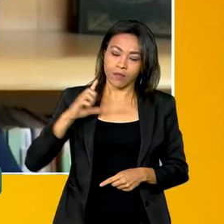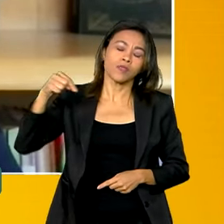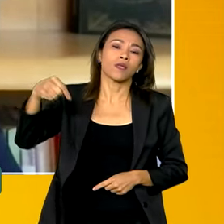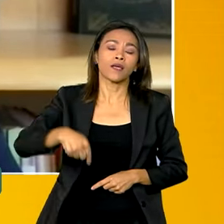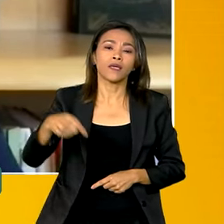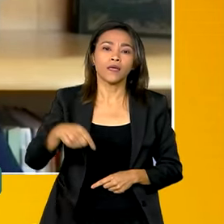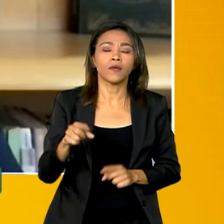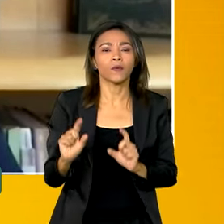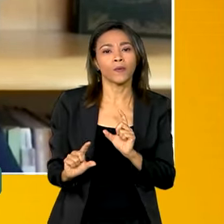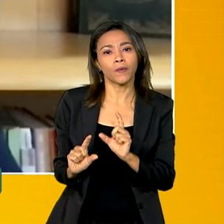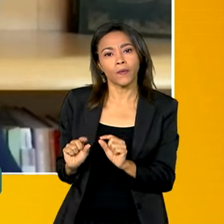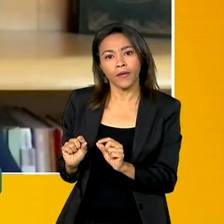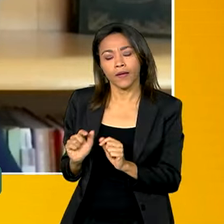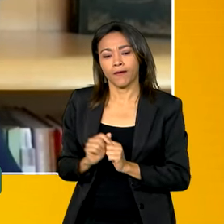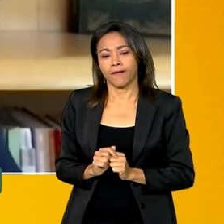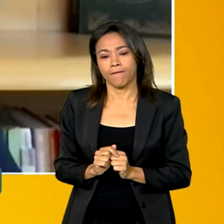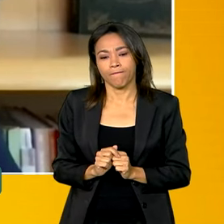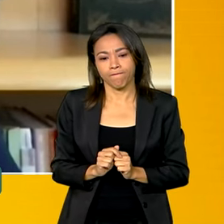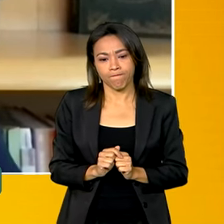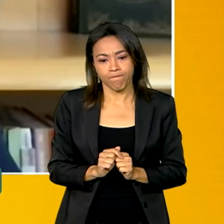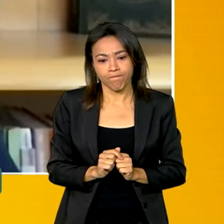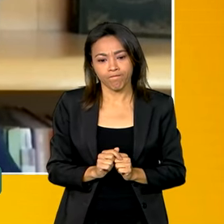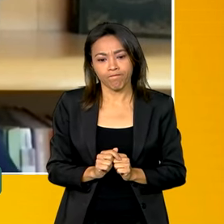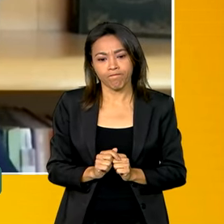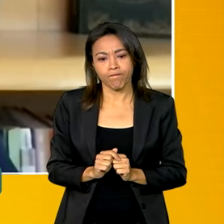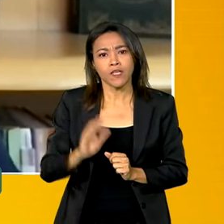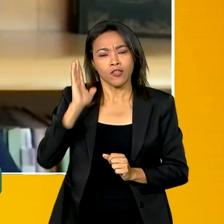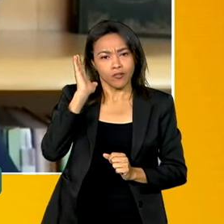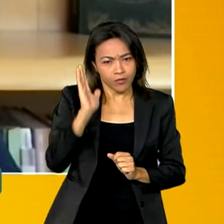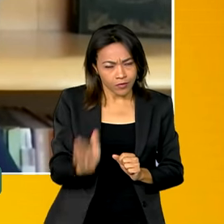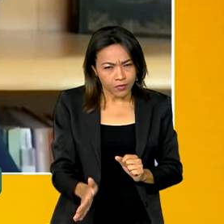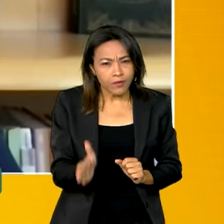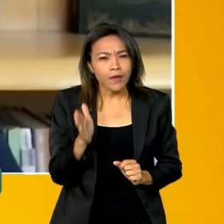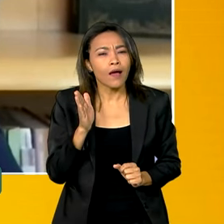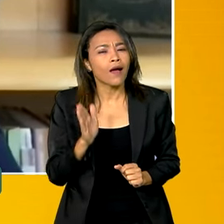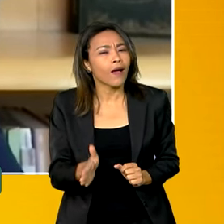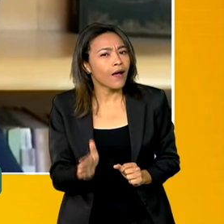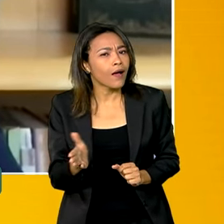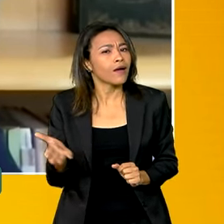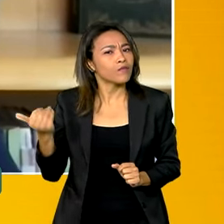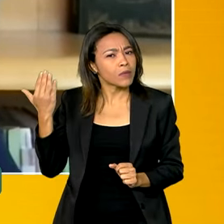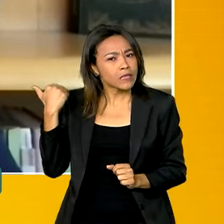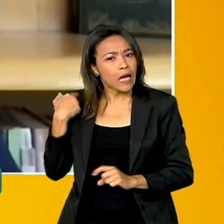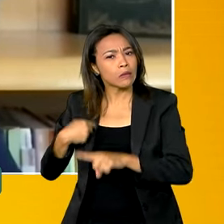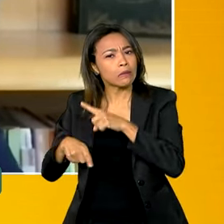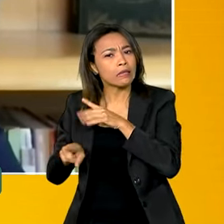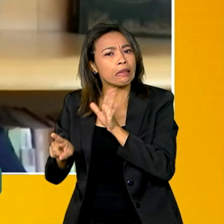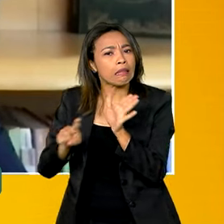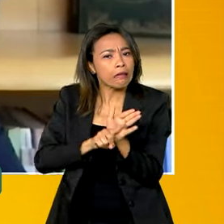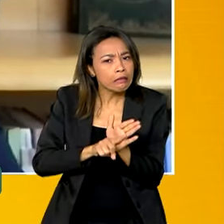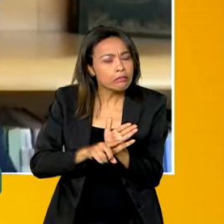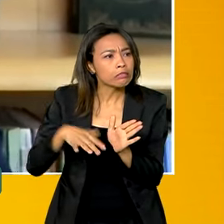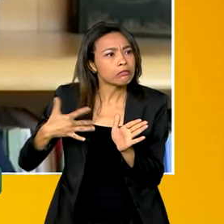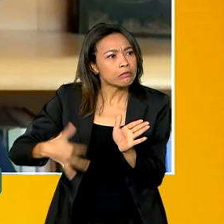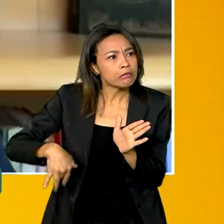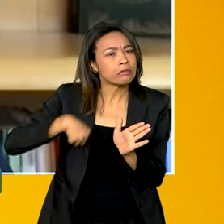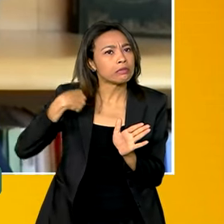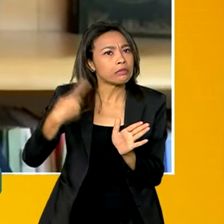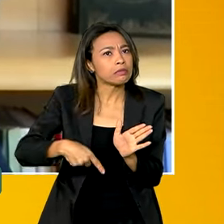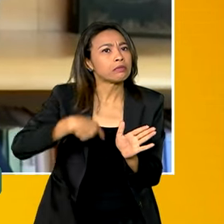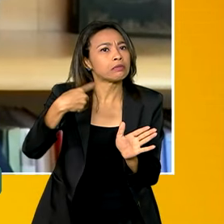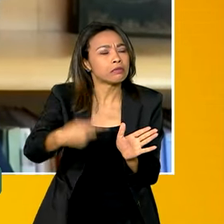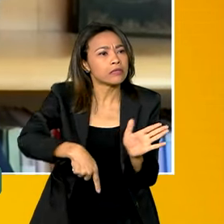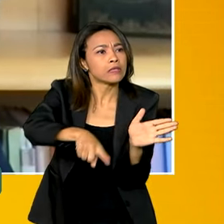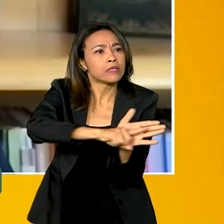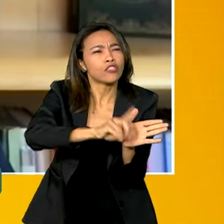foi muito revestido negativamente, no caso, um reverso de toda a política que